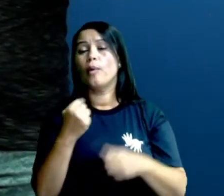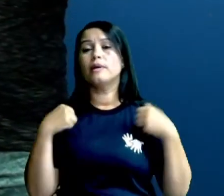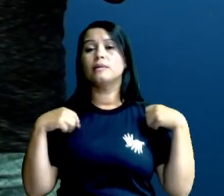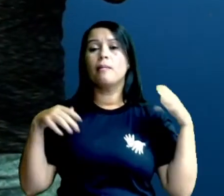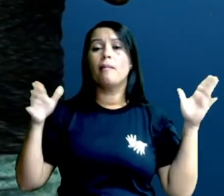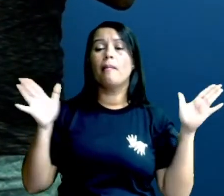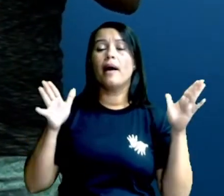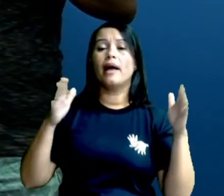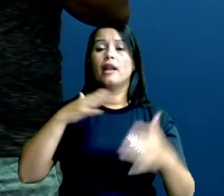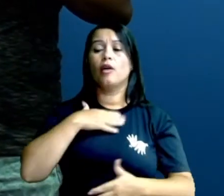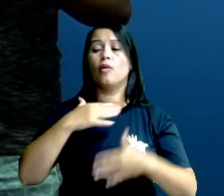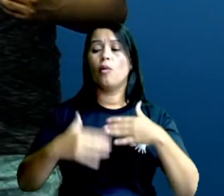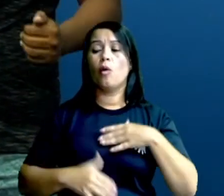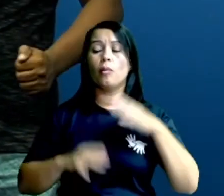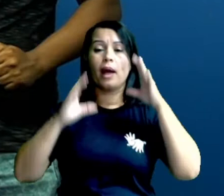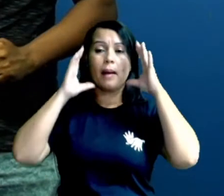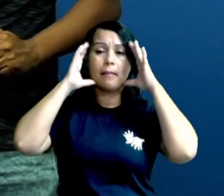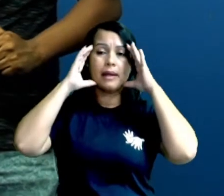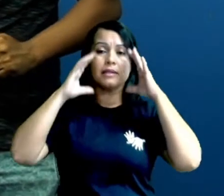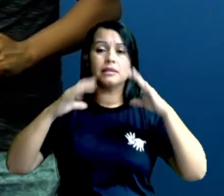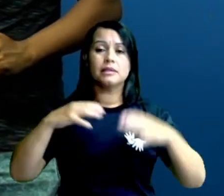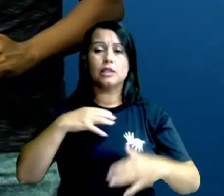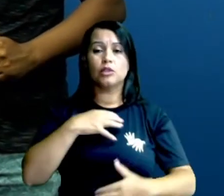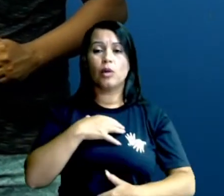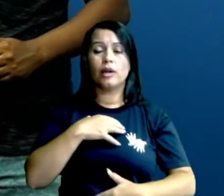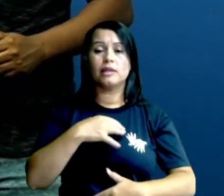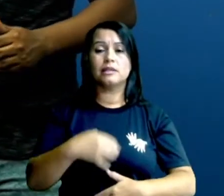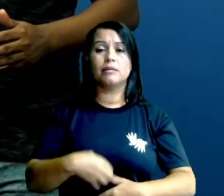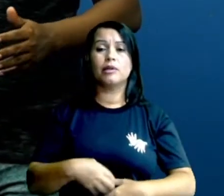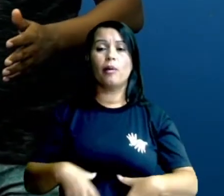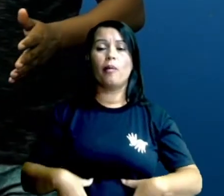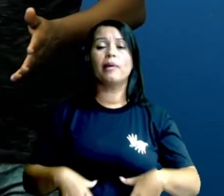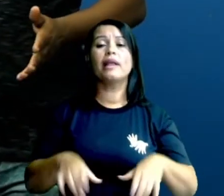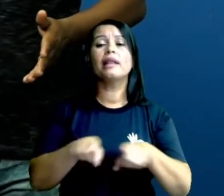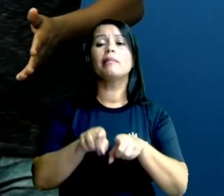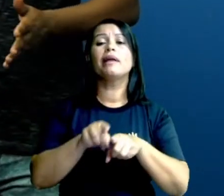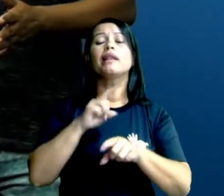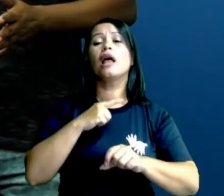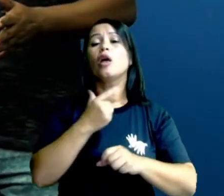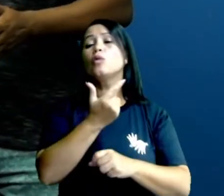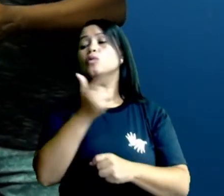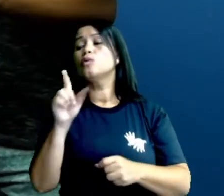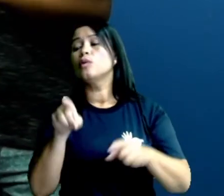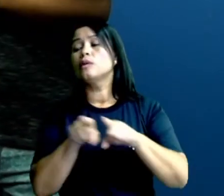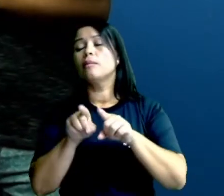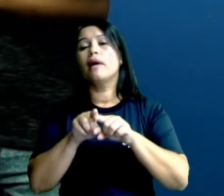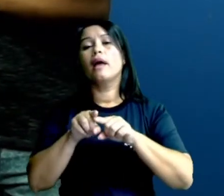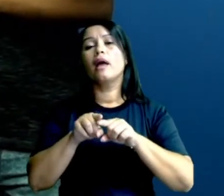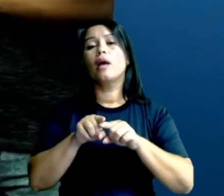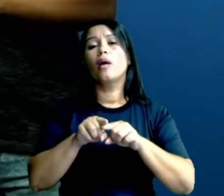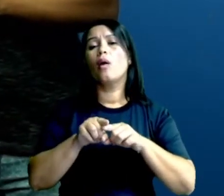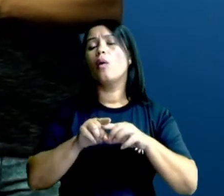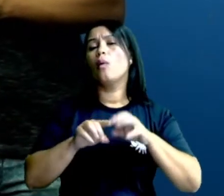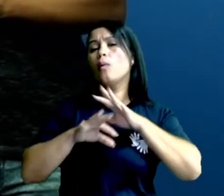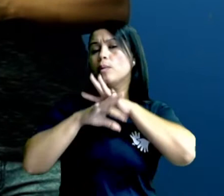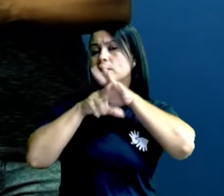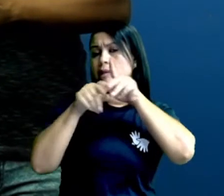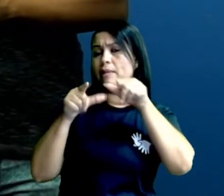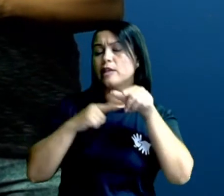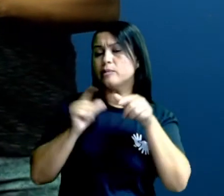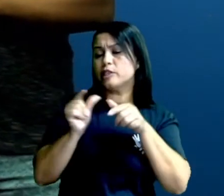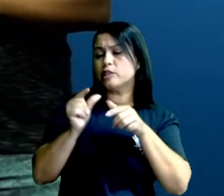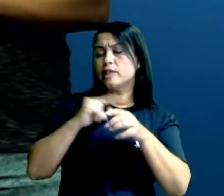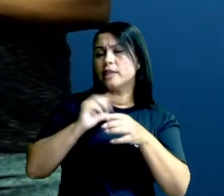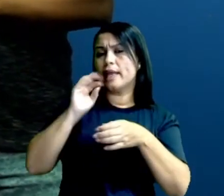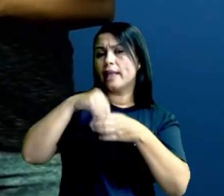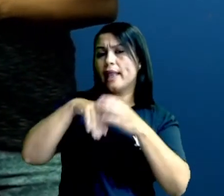dividido em cabeça, tórax e abdômen. Já os outros bichinhos que também andam em casa, são os